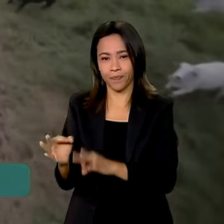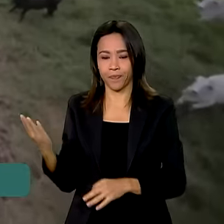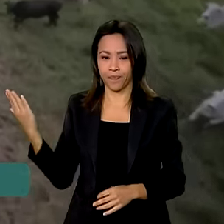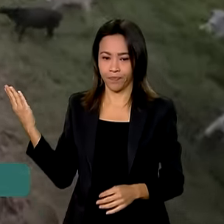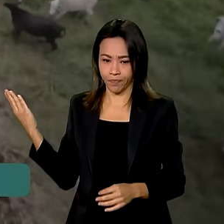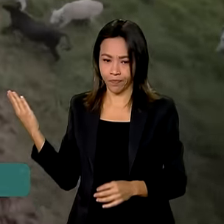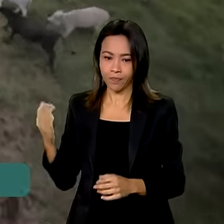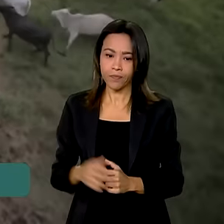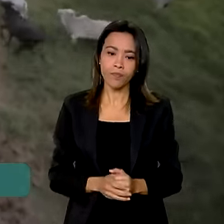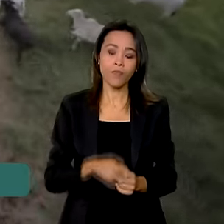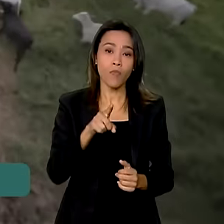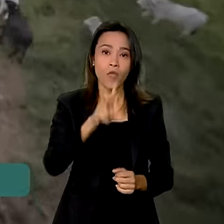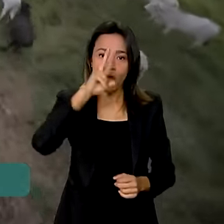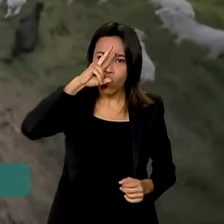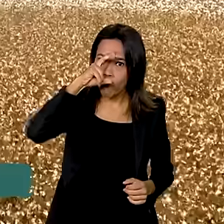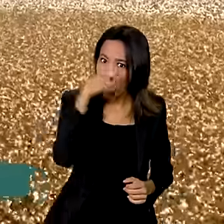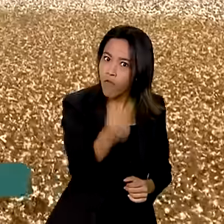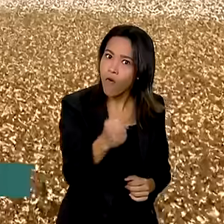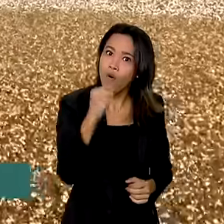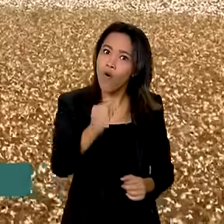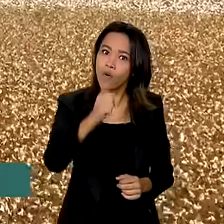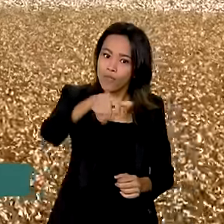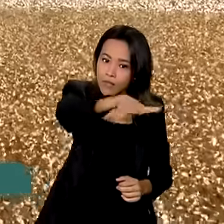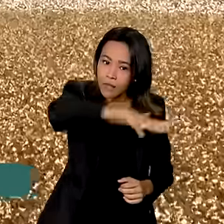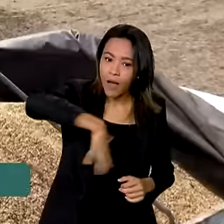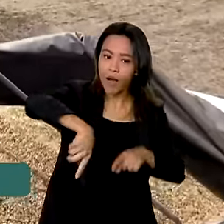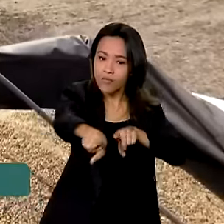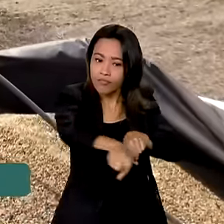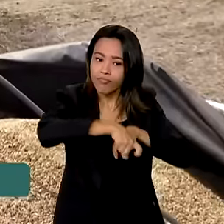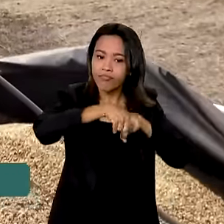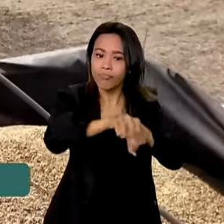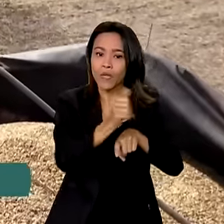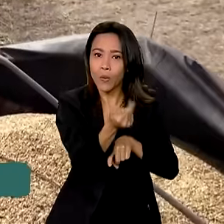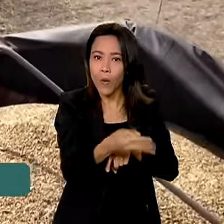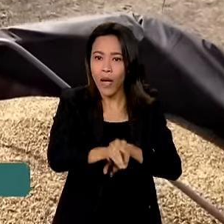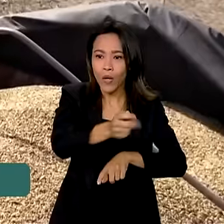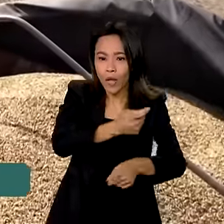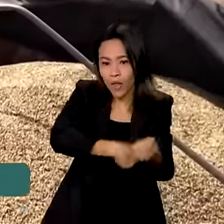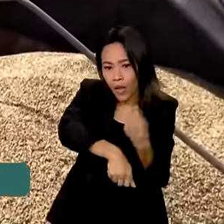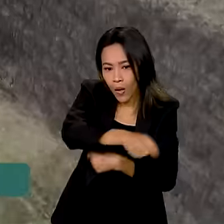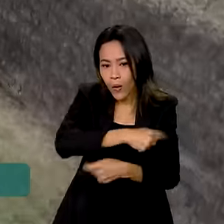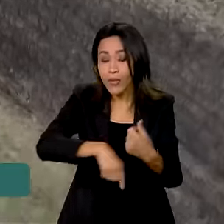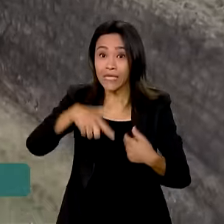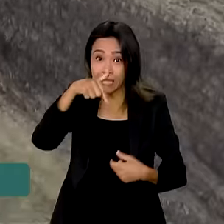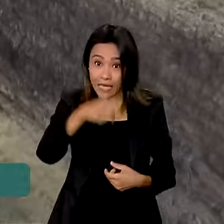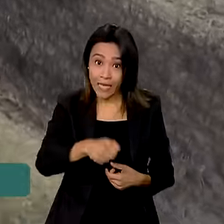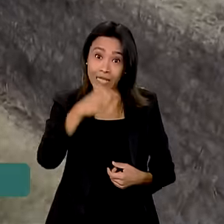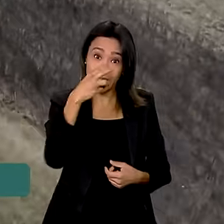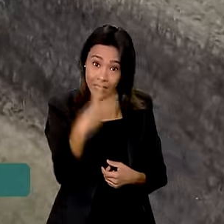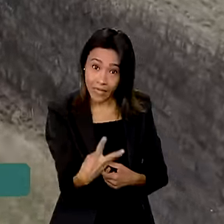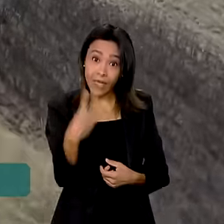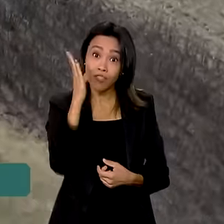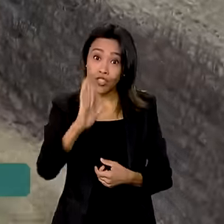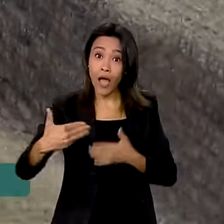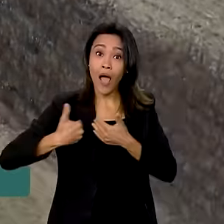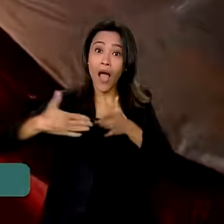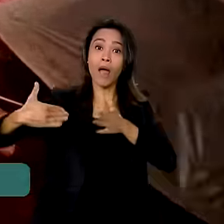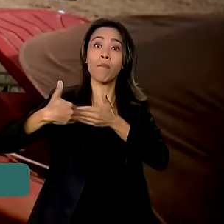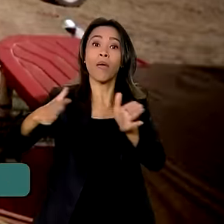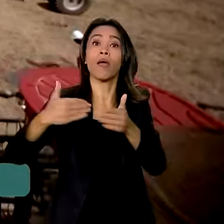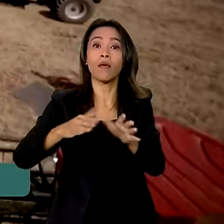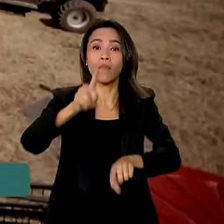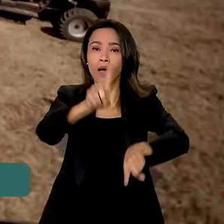A força que vem do campo. 73 novos mercados internacionais foram abertos para produtos